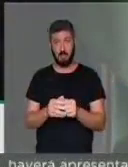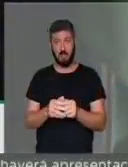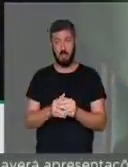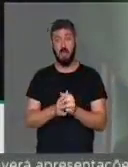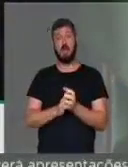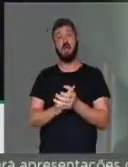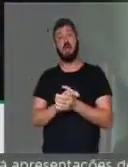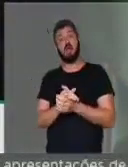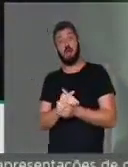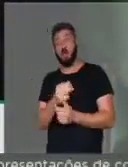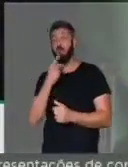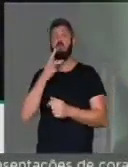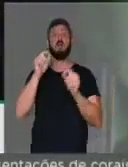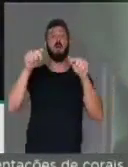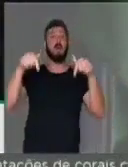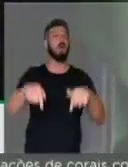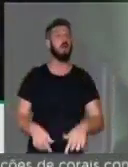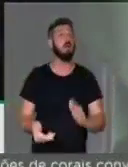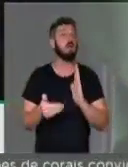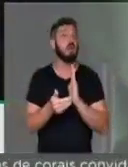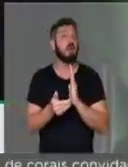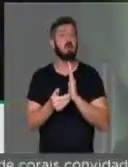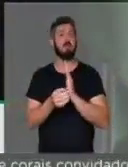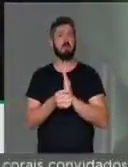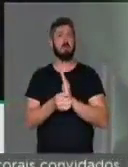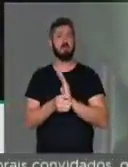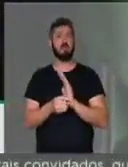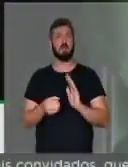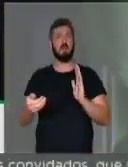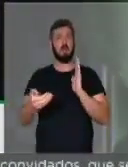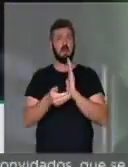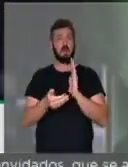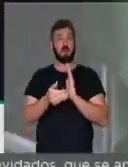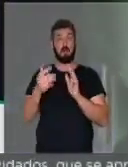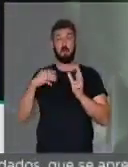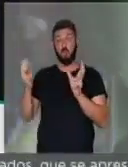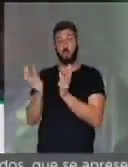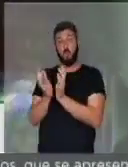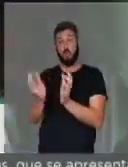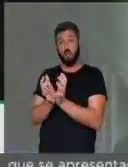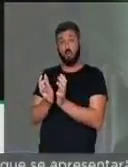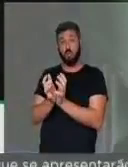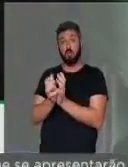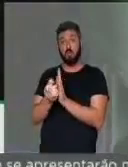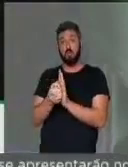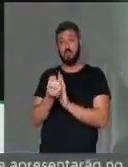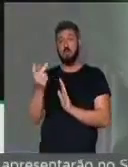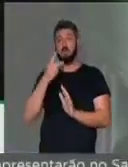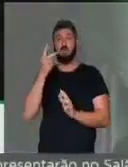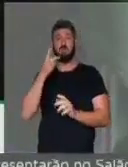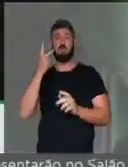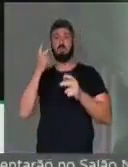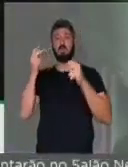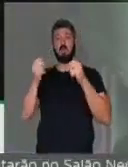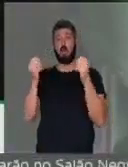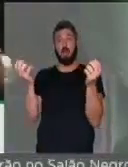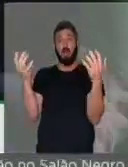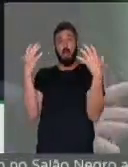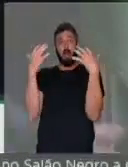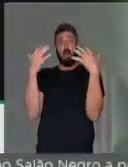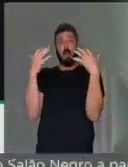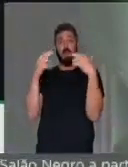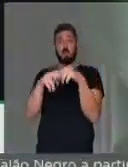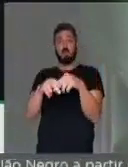dizer desta casa? Esta casa que tem uma bancada, que tanto se escandalizou